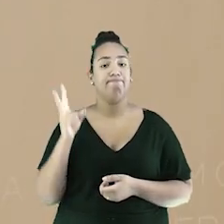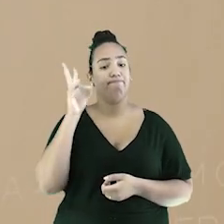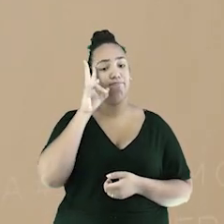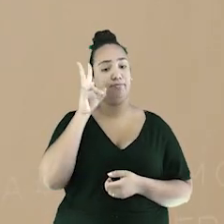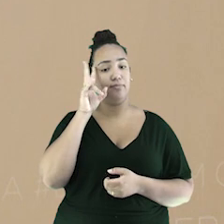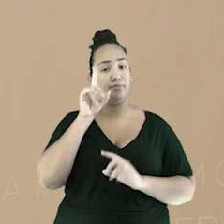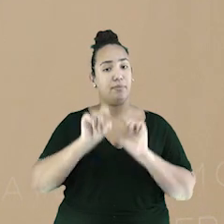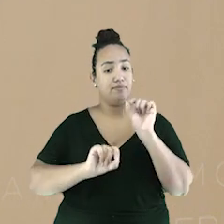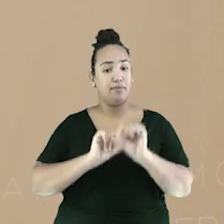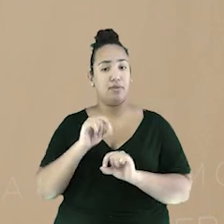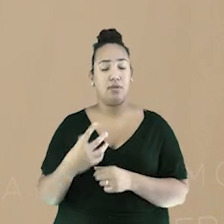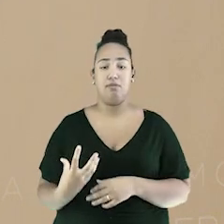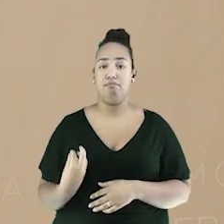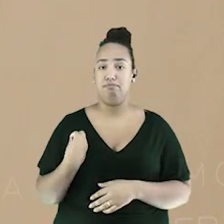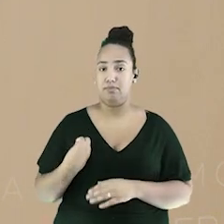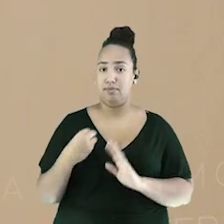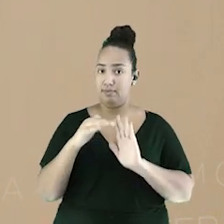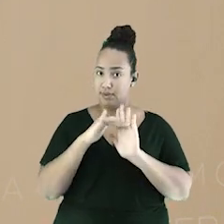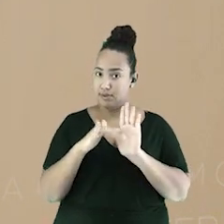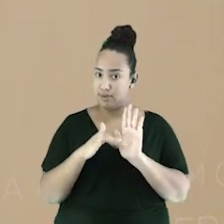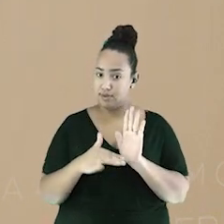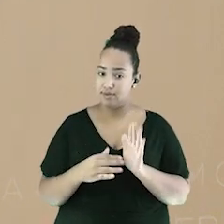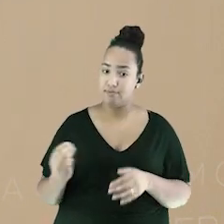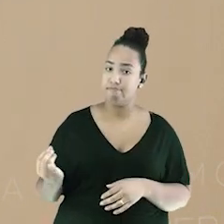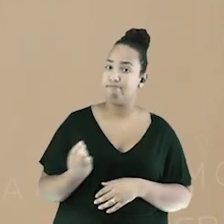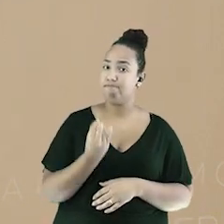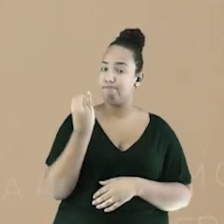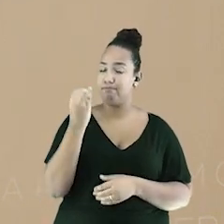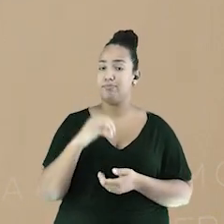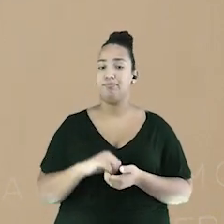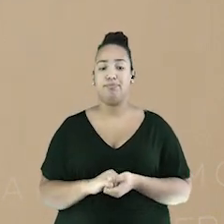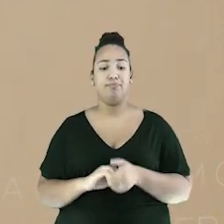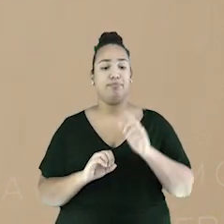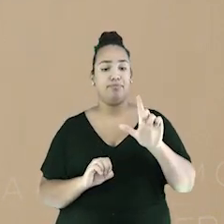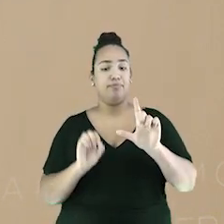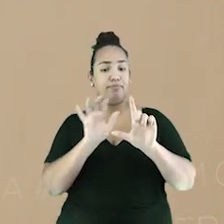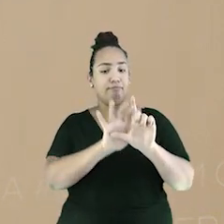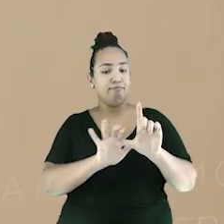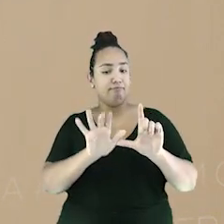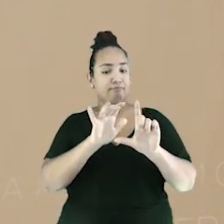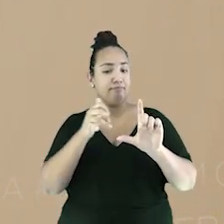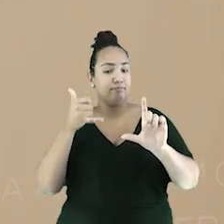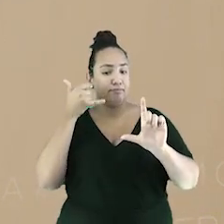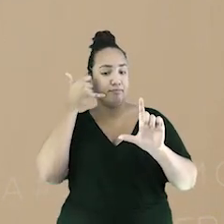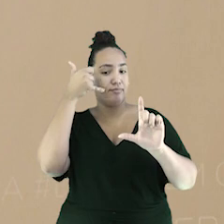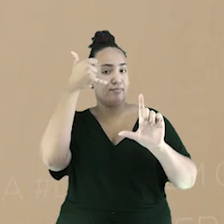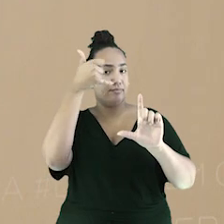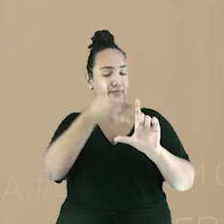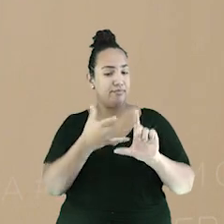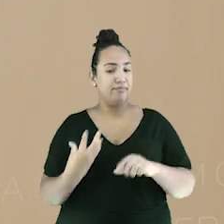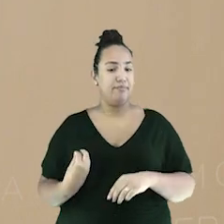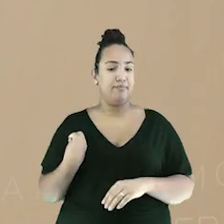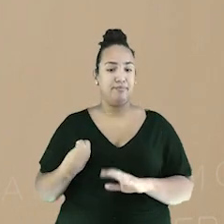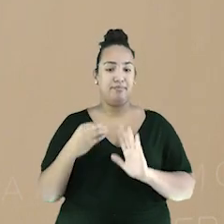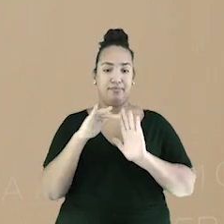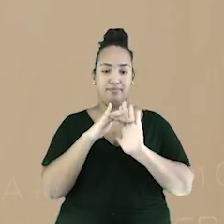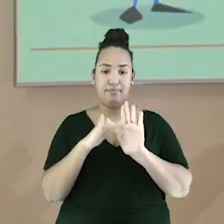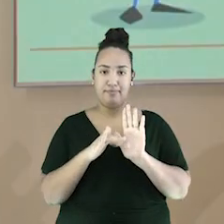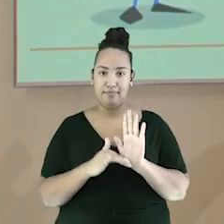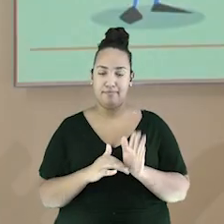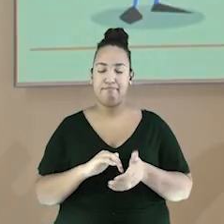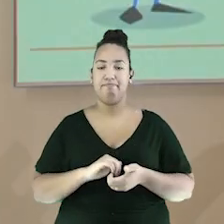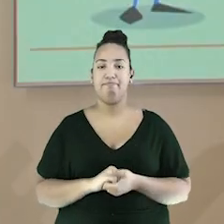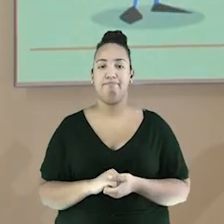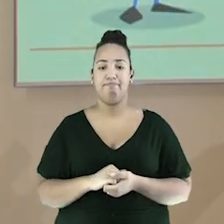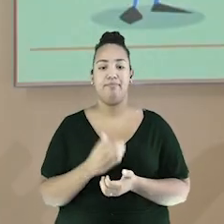esquecer que a sua participação é muito importante. Aponte o celular para o QR Code e confirme a sua presença.